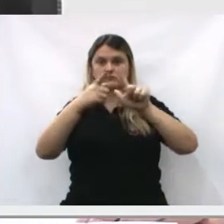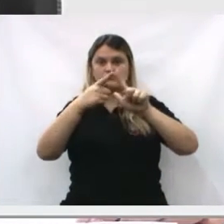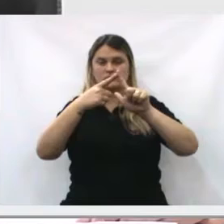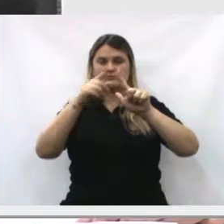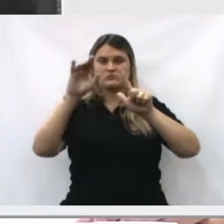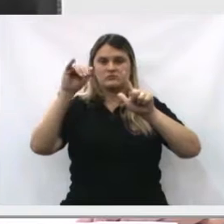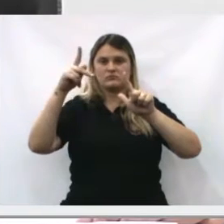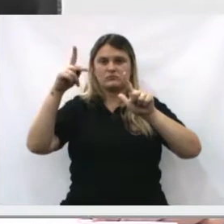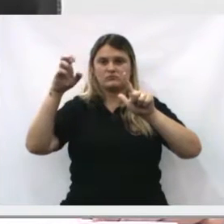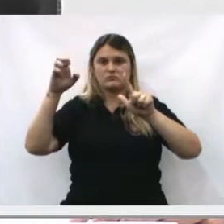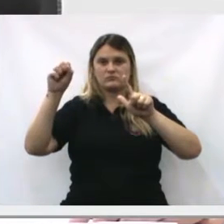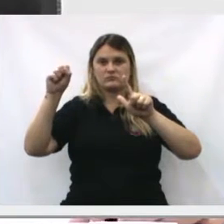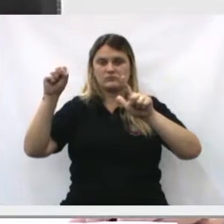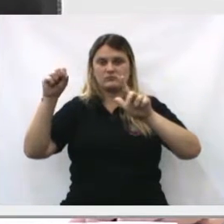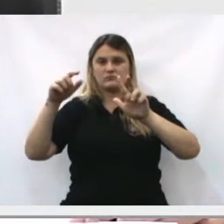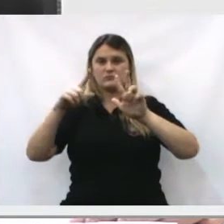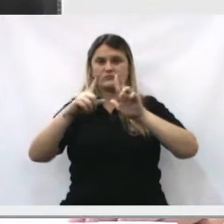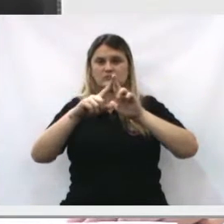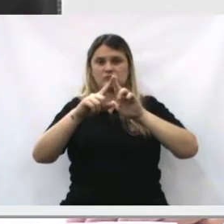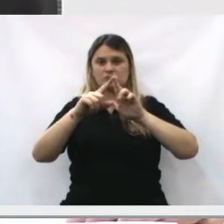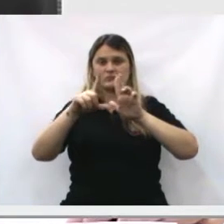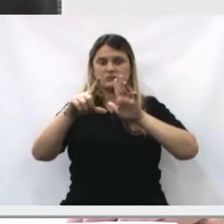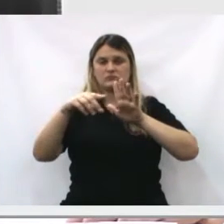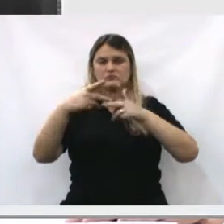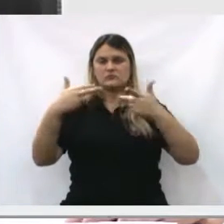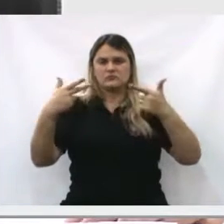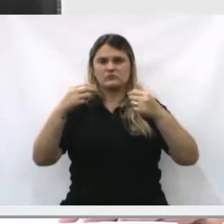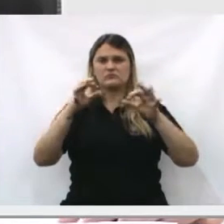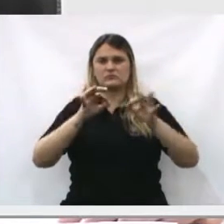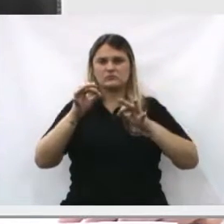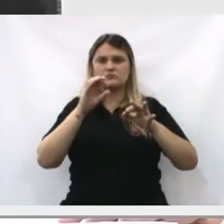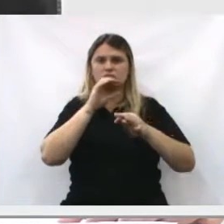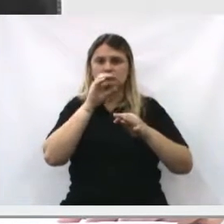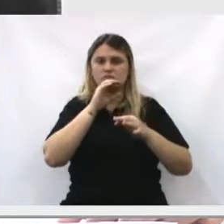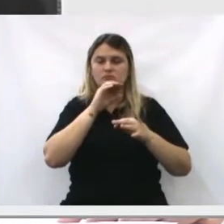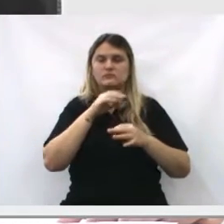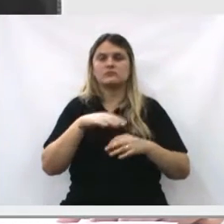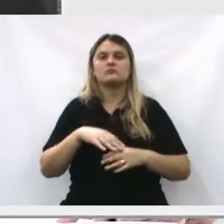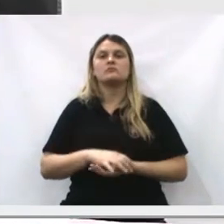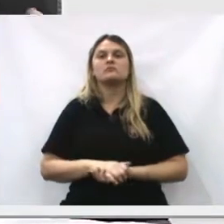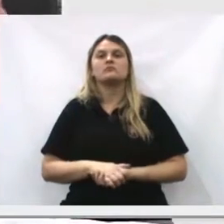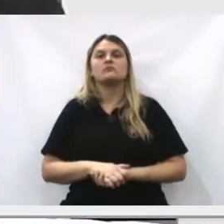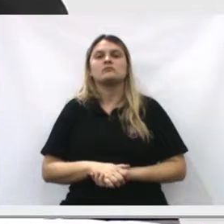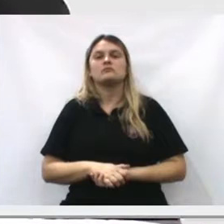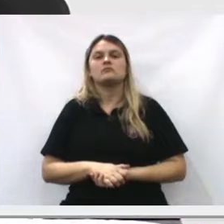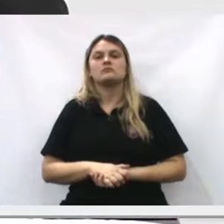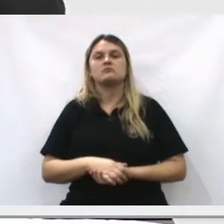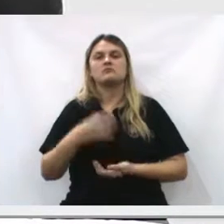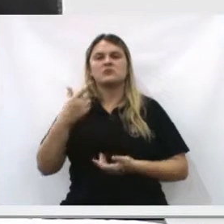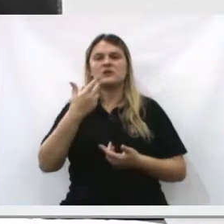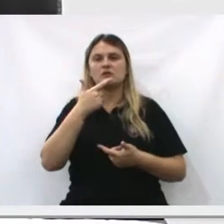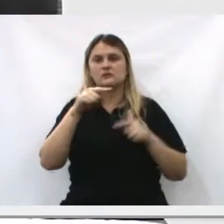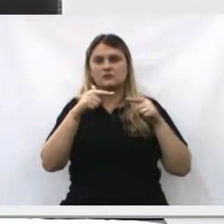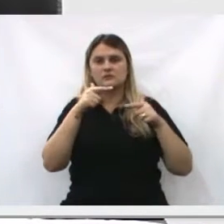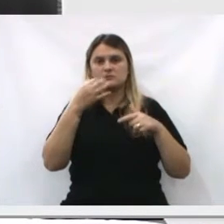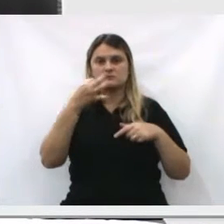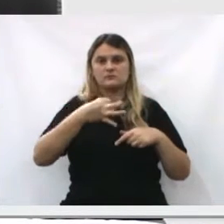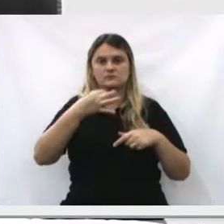Legalidade, impessoalidade, moralidade, publicidade e eficiência. Eu fico pensando assim,